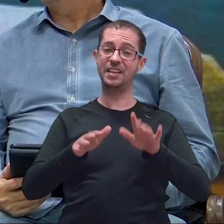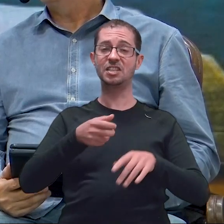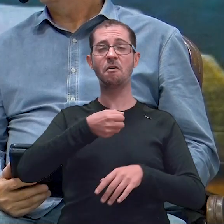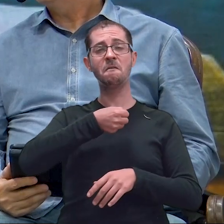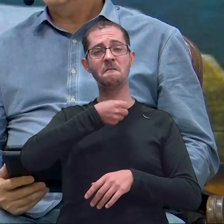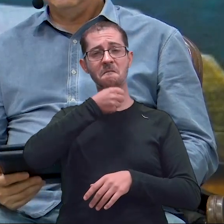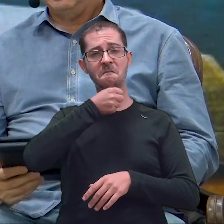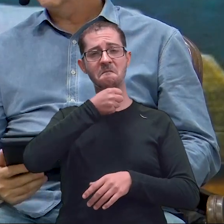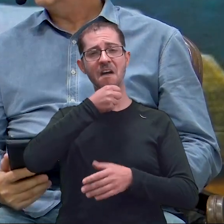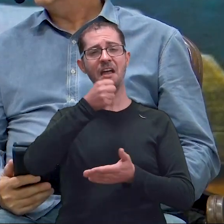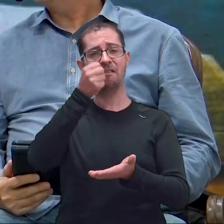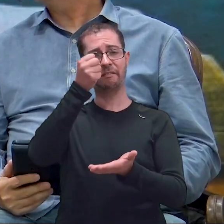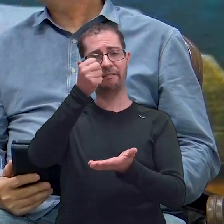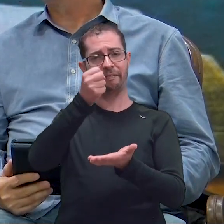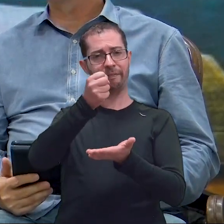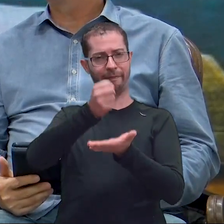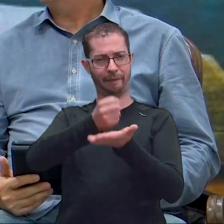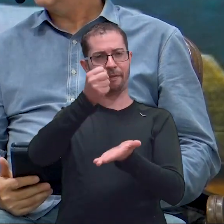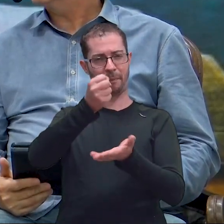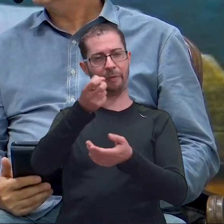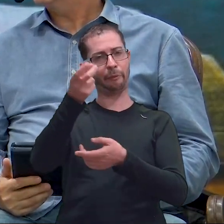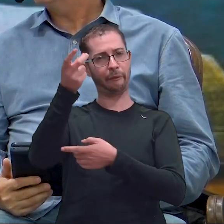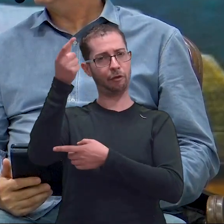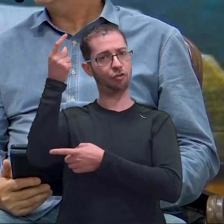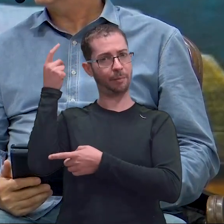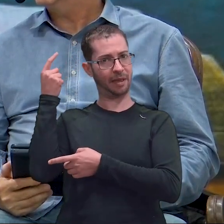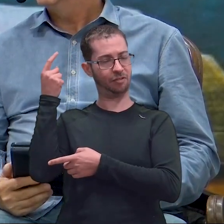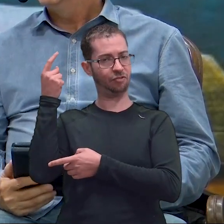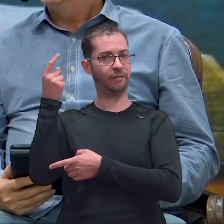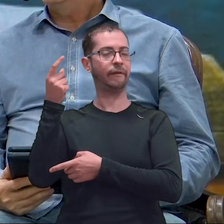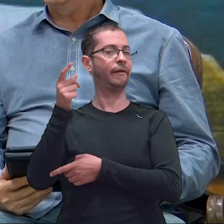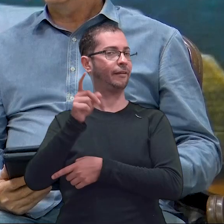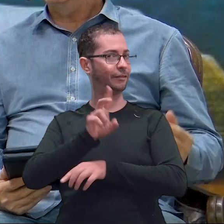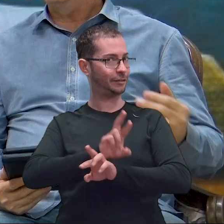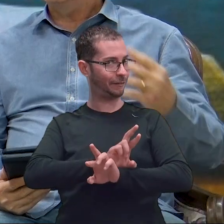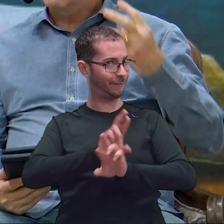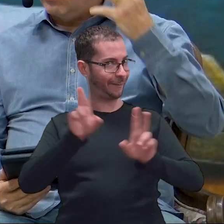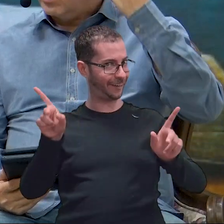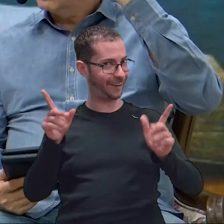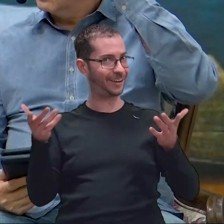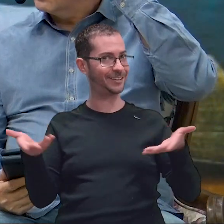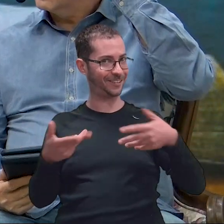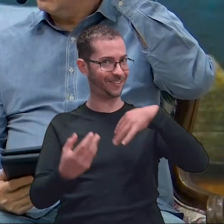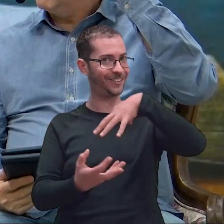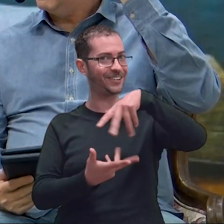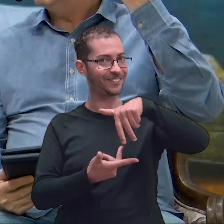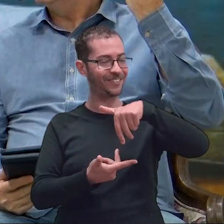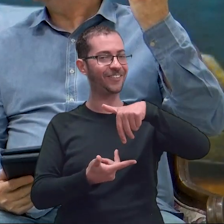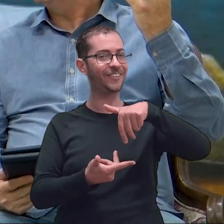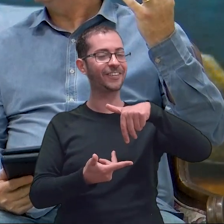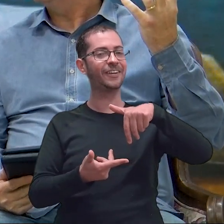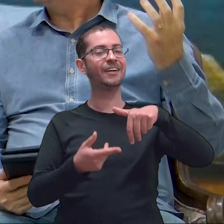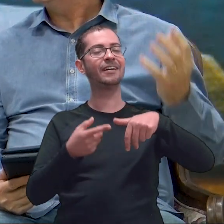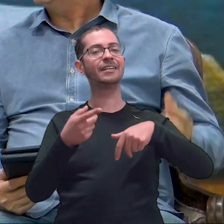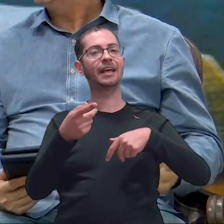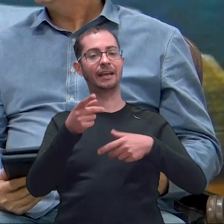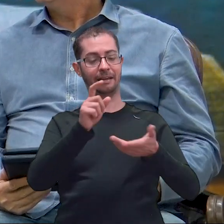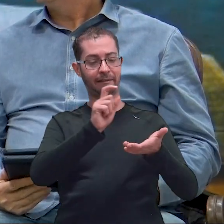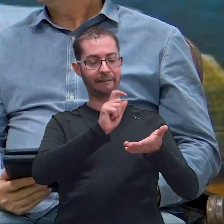tinham nada dessas facilidades que nós temos hoje. E aí, eles gravavam isso.